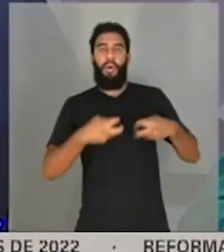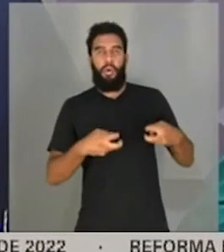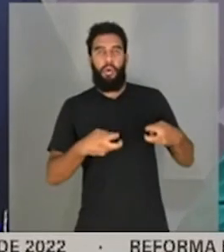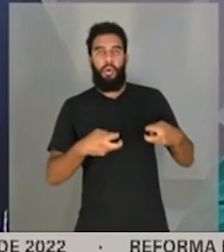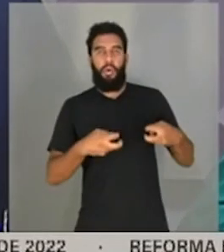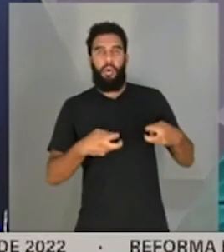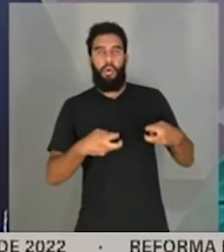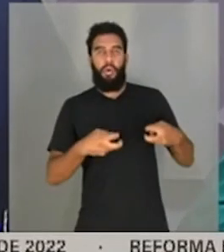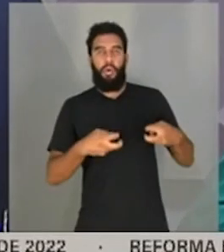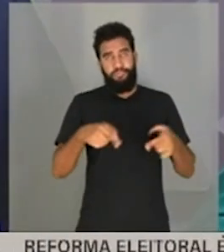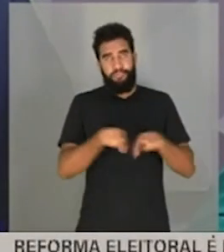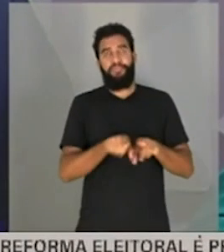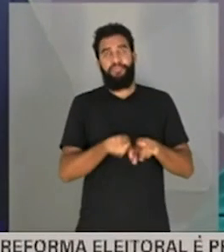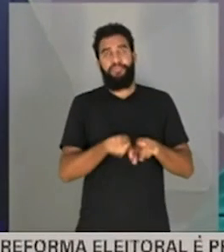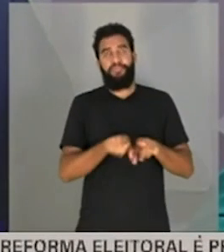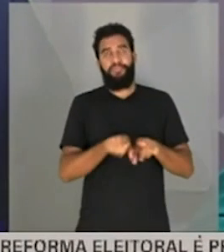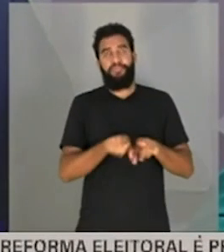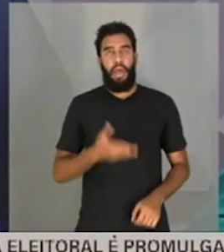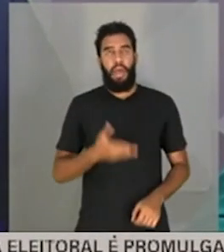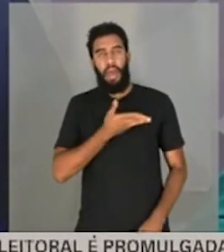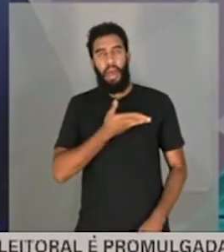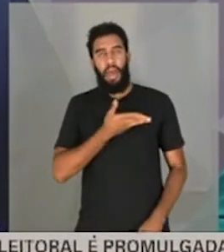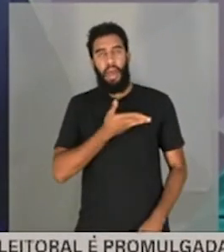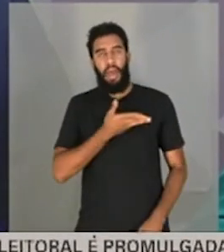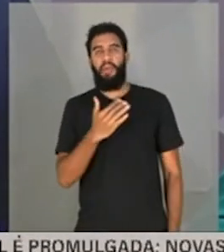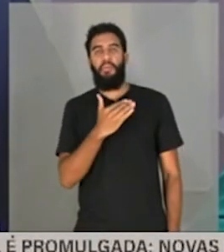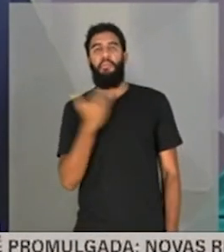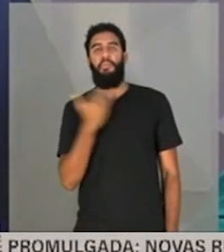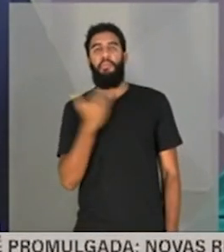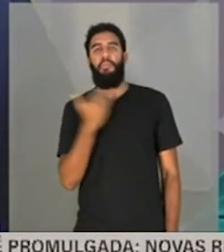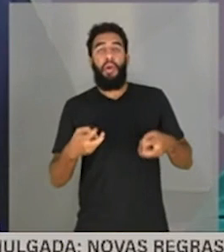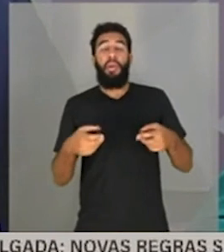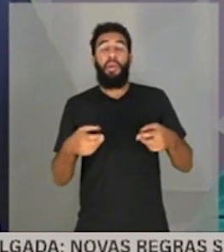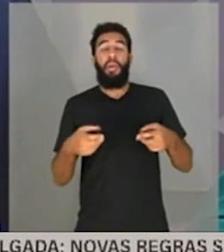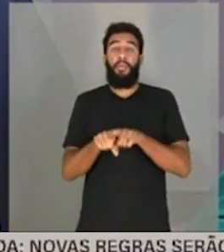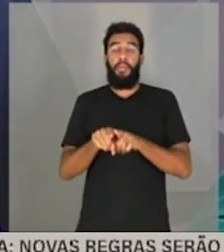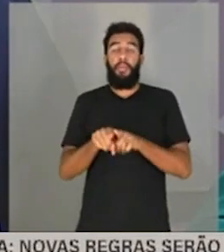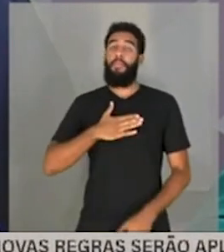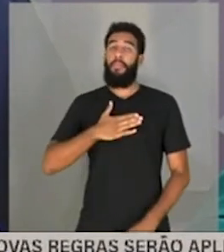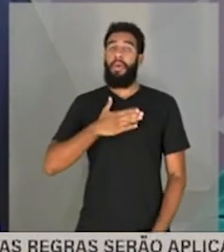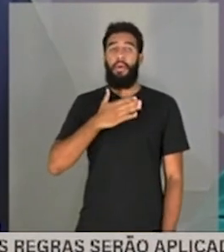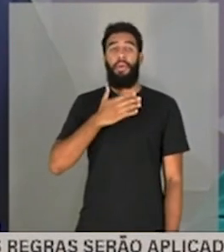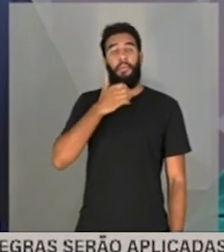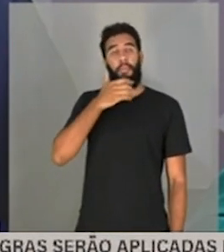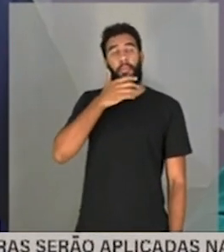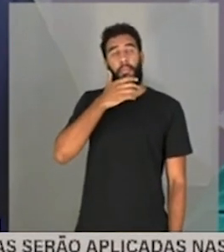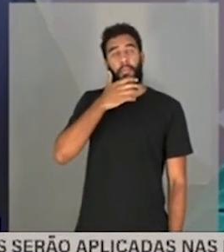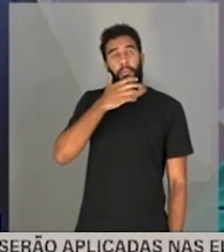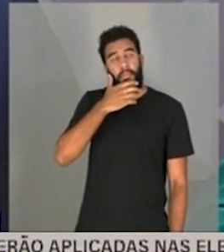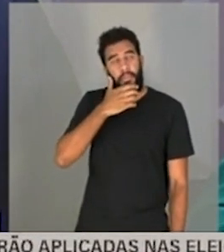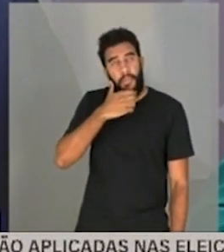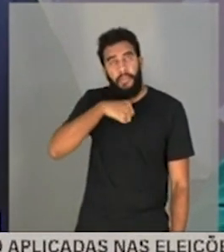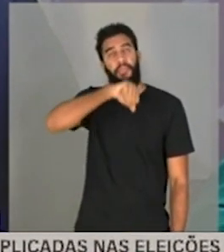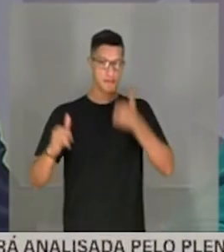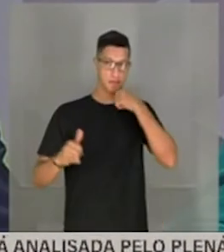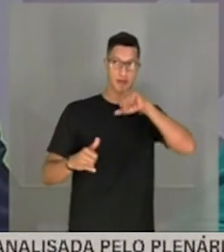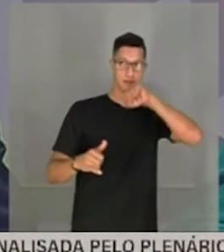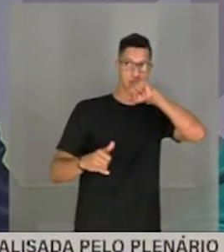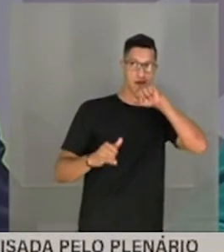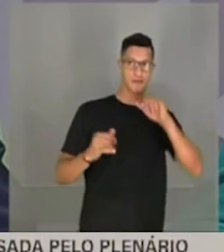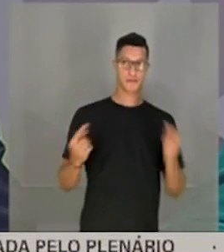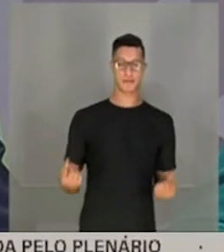Eu perdi muitos amigos queridos e também a minha mãe para esta terrível doença.